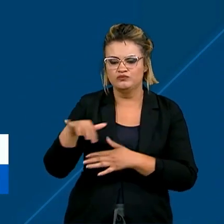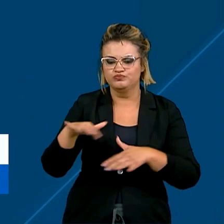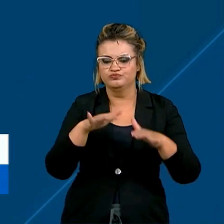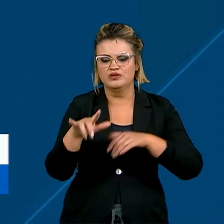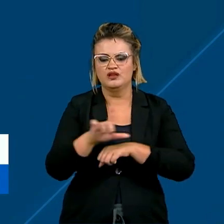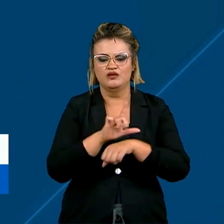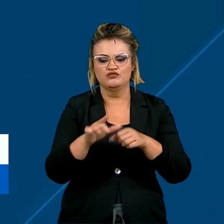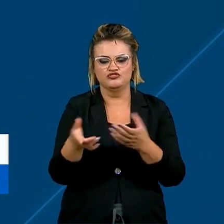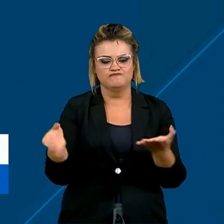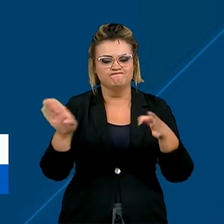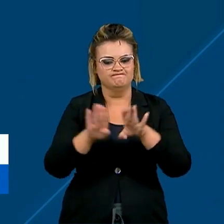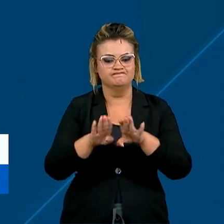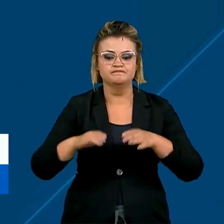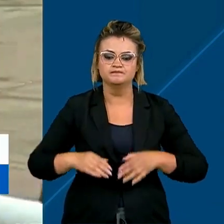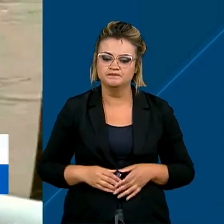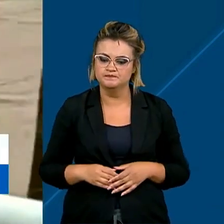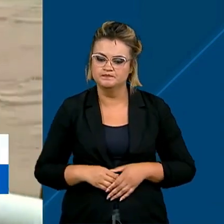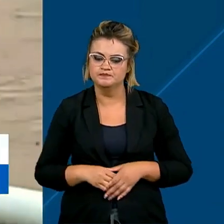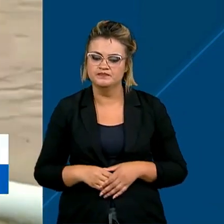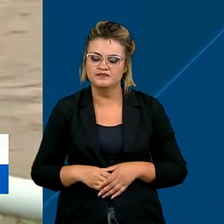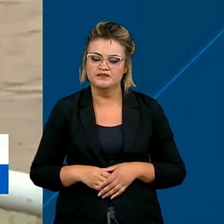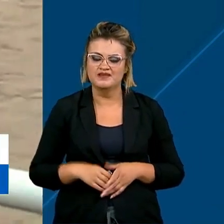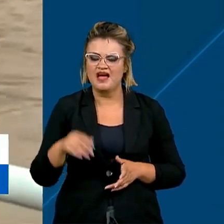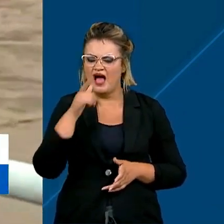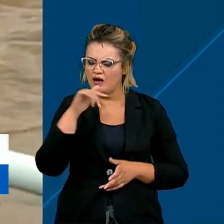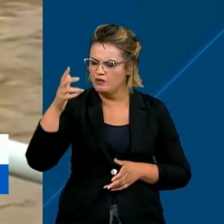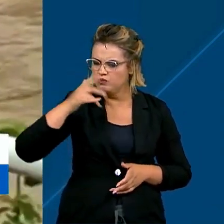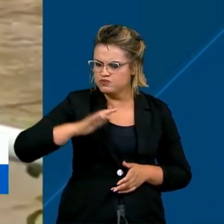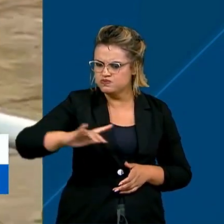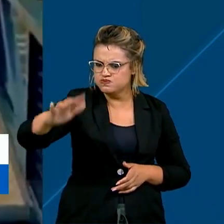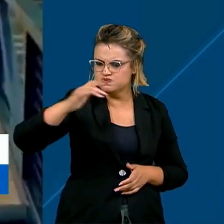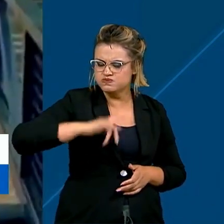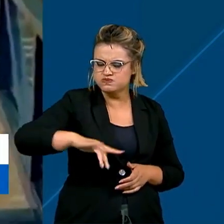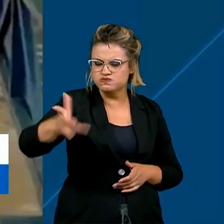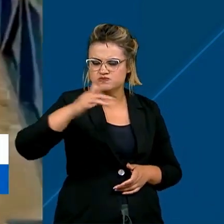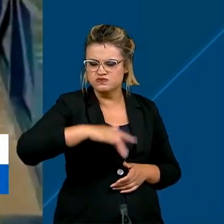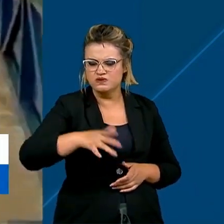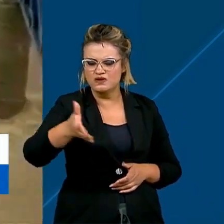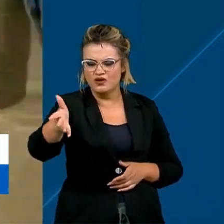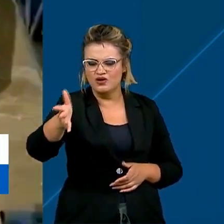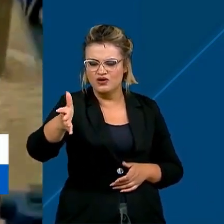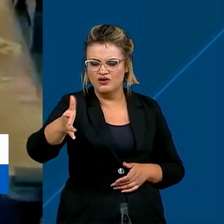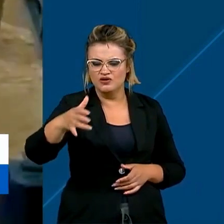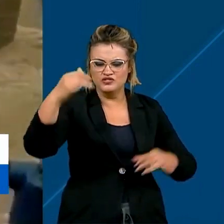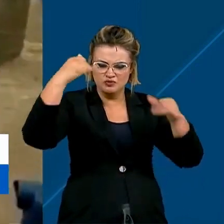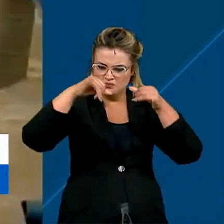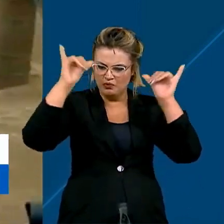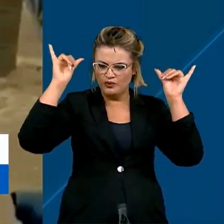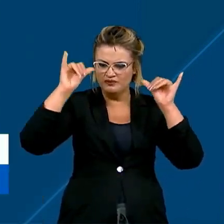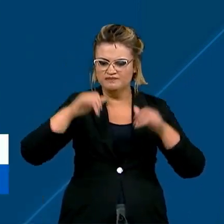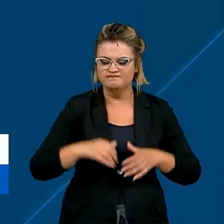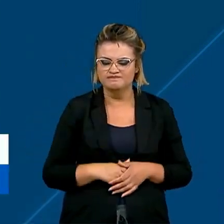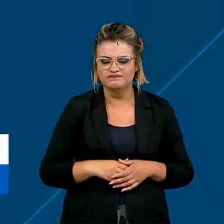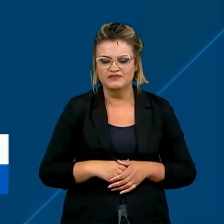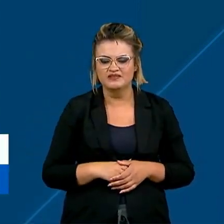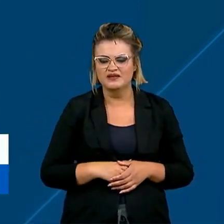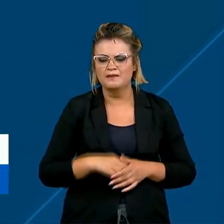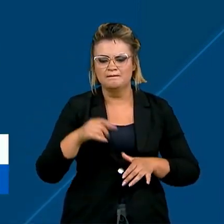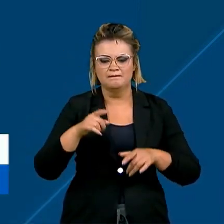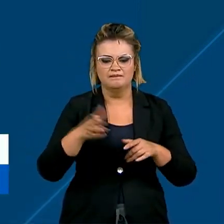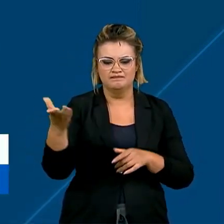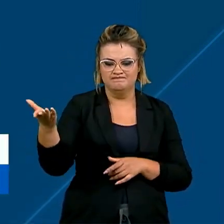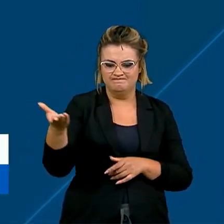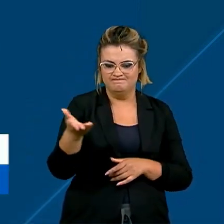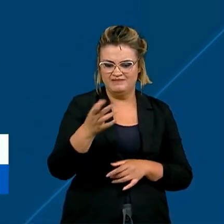comércio fechou as portas. A força da correnteza arrastou um rebanho inteiro. Até eletrodomésticos